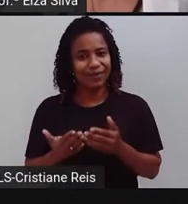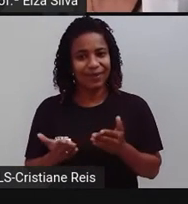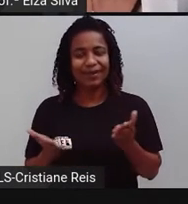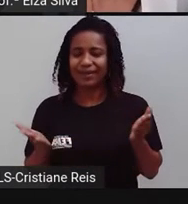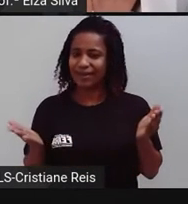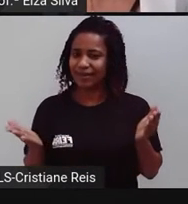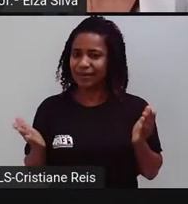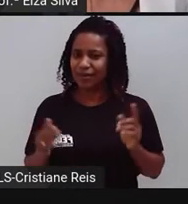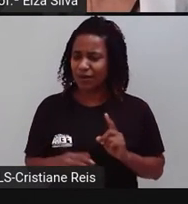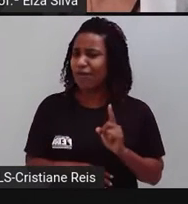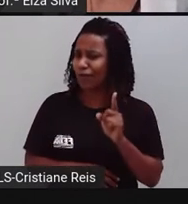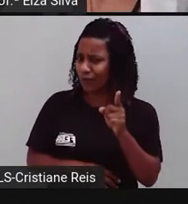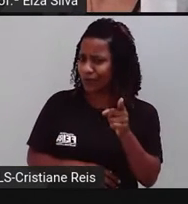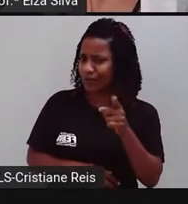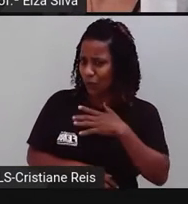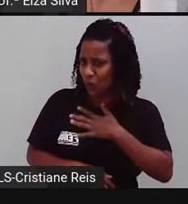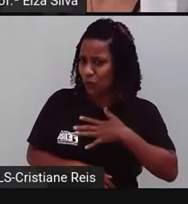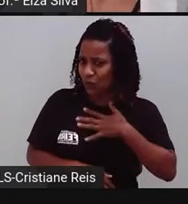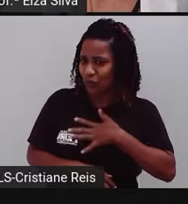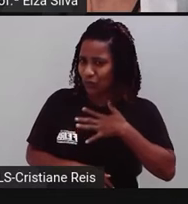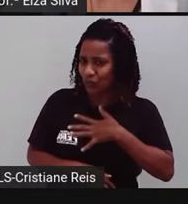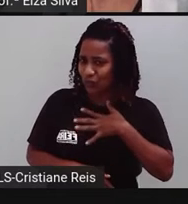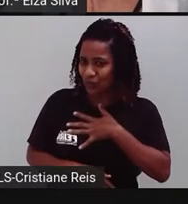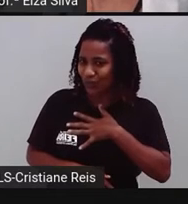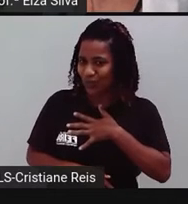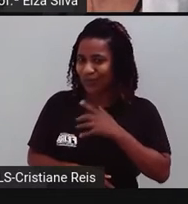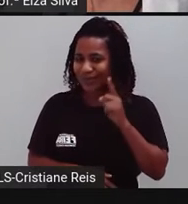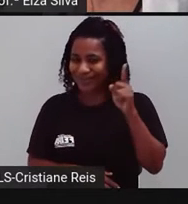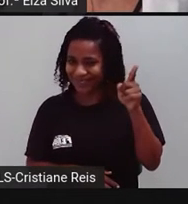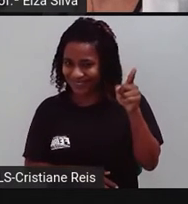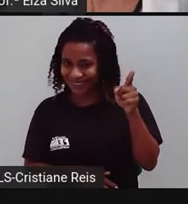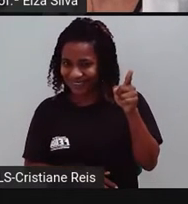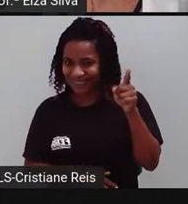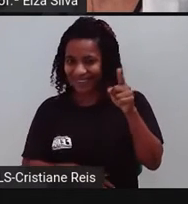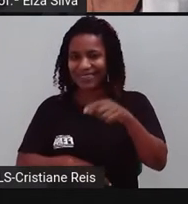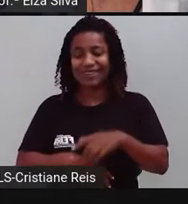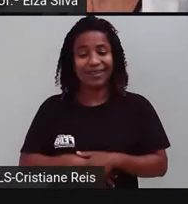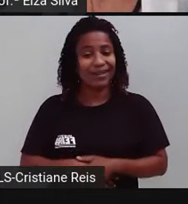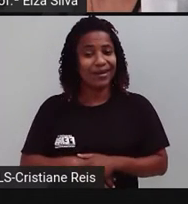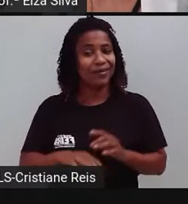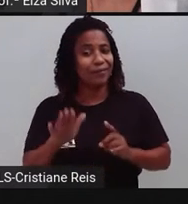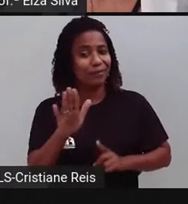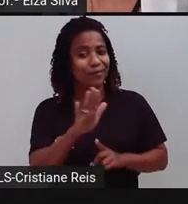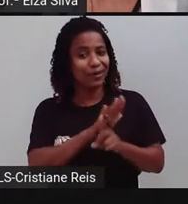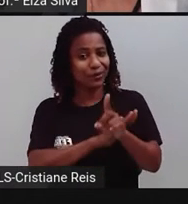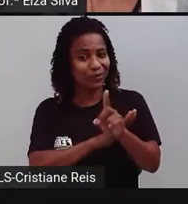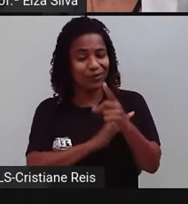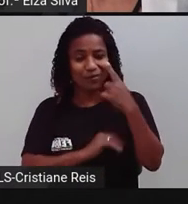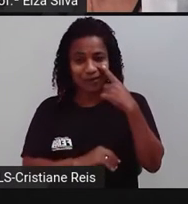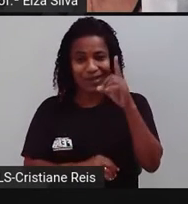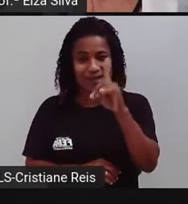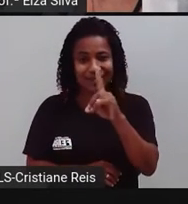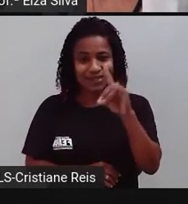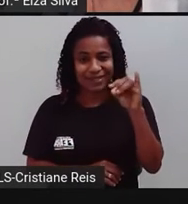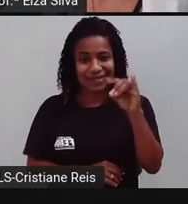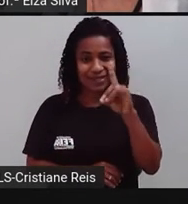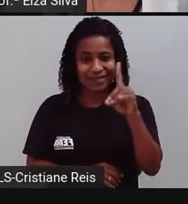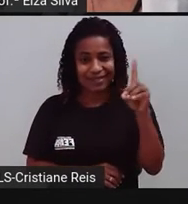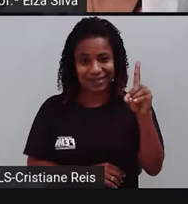E você gostou de lá? Olha aqui novamente uma pergunta no passado. Auxiliar did,